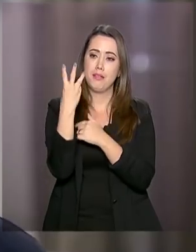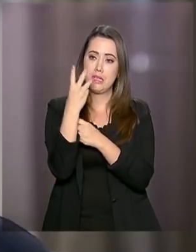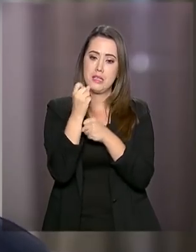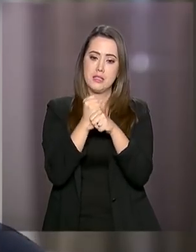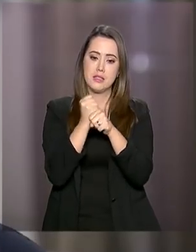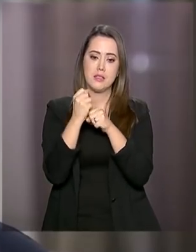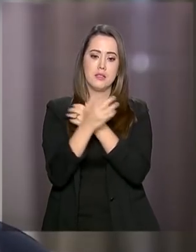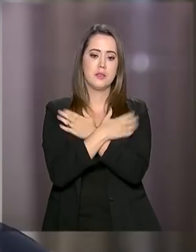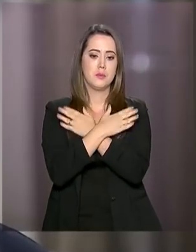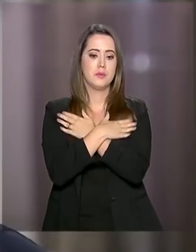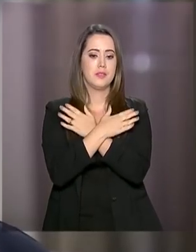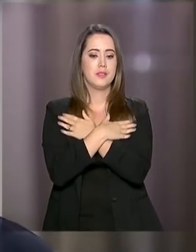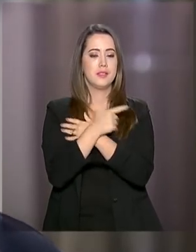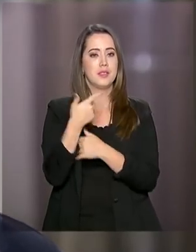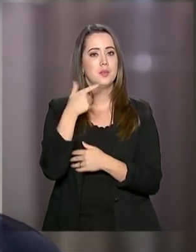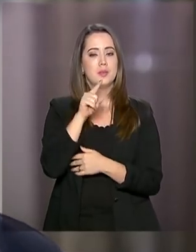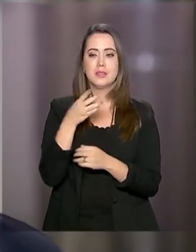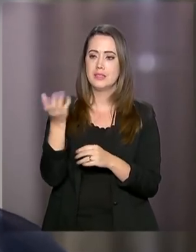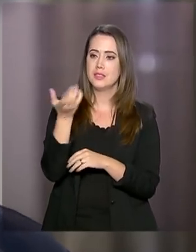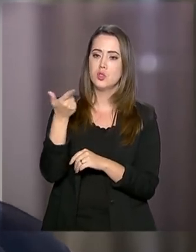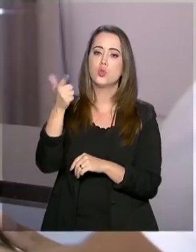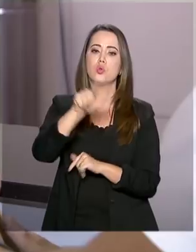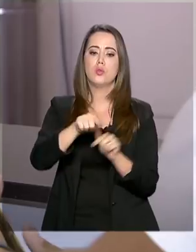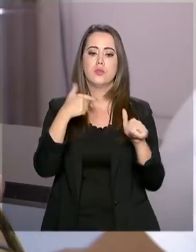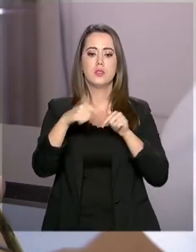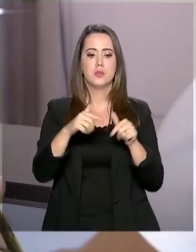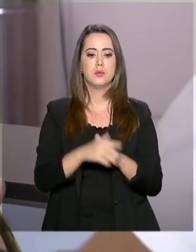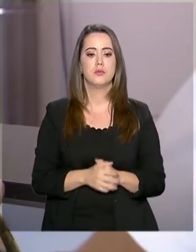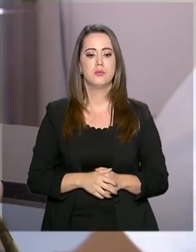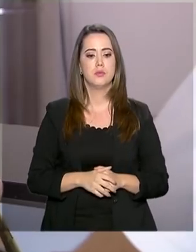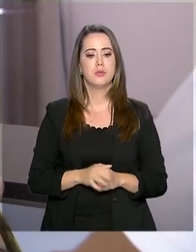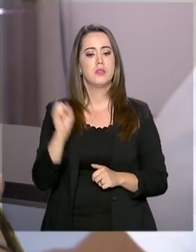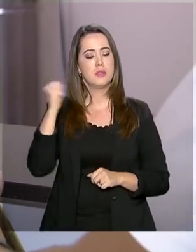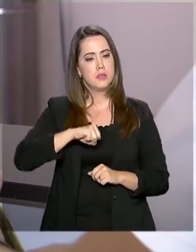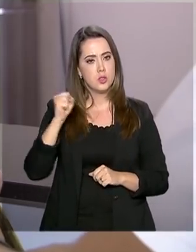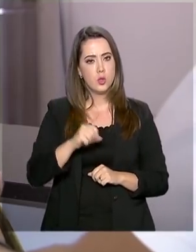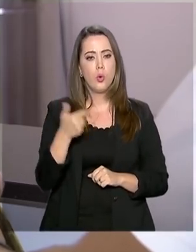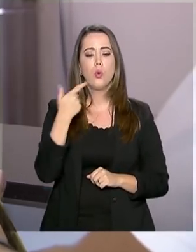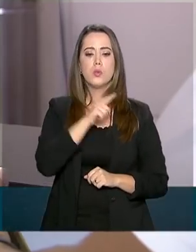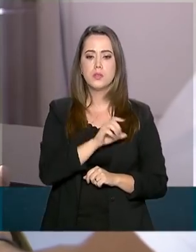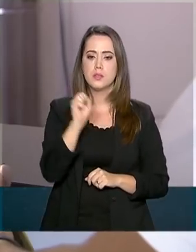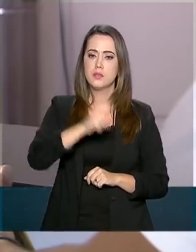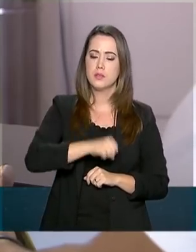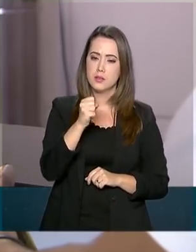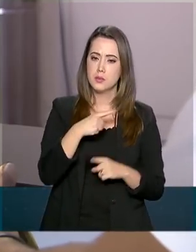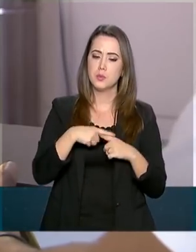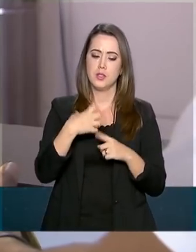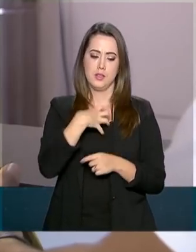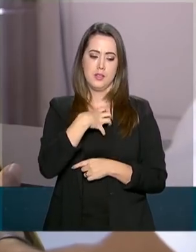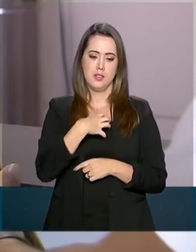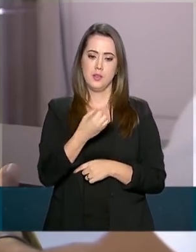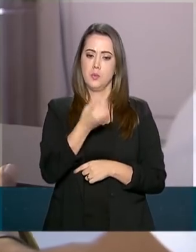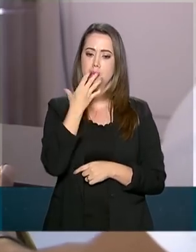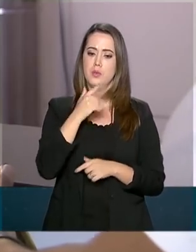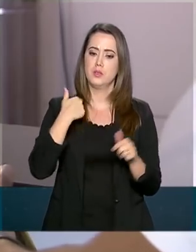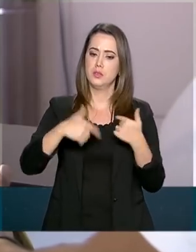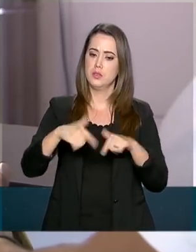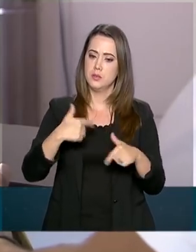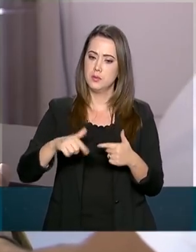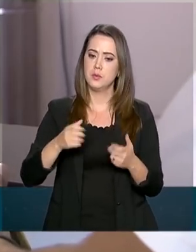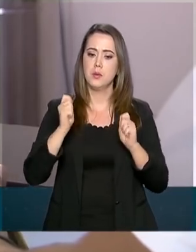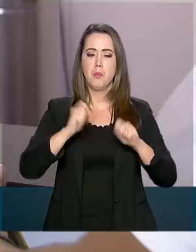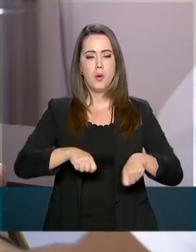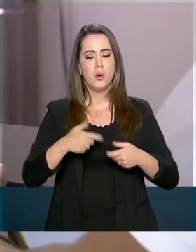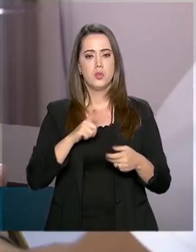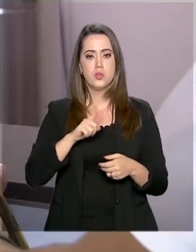e agarrou a oportunidade de trabalhar novamente. Agarrei mesmo, porque é uma sensação muito boa. A sensação que você está trabalhando, que você